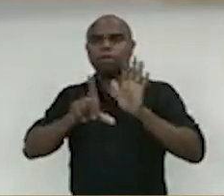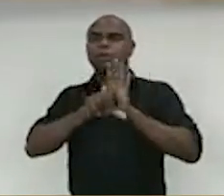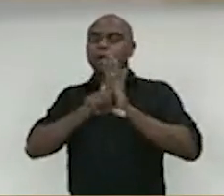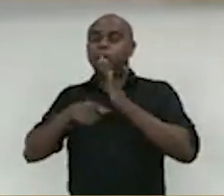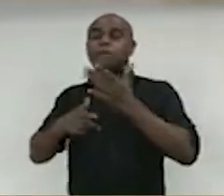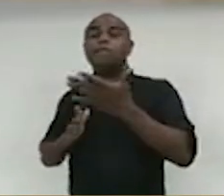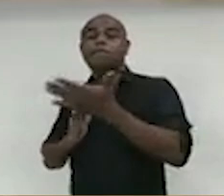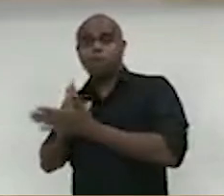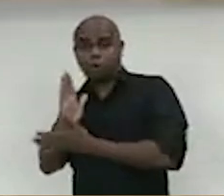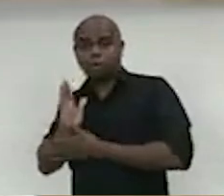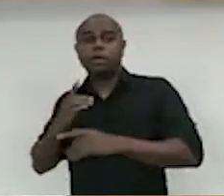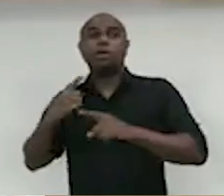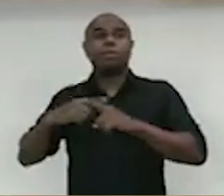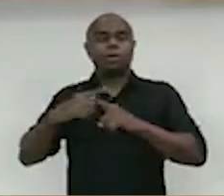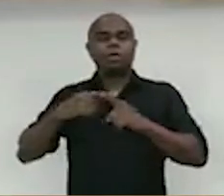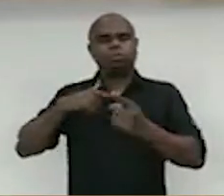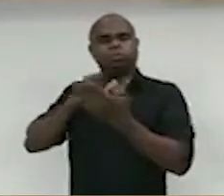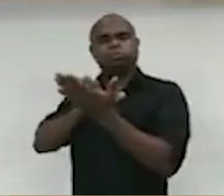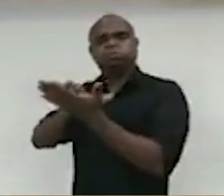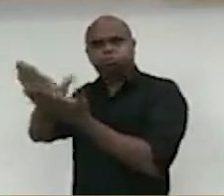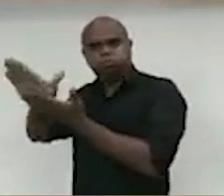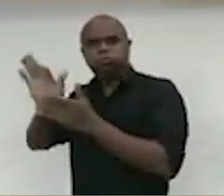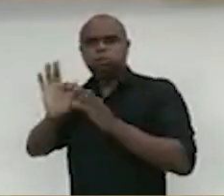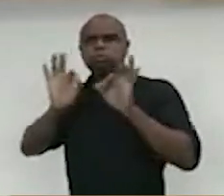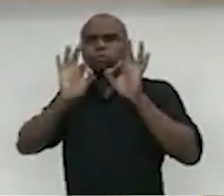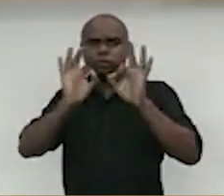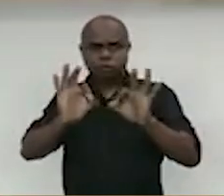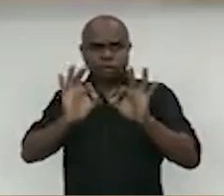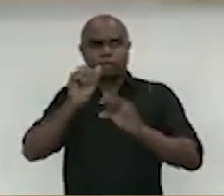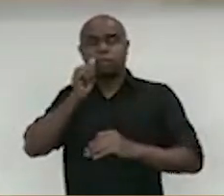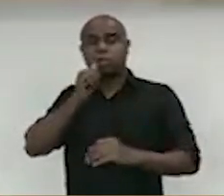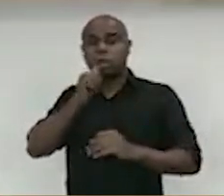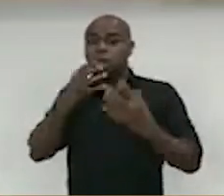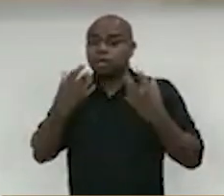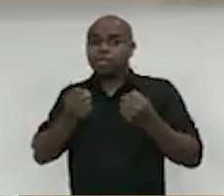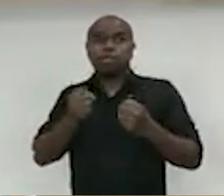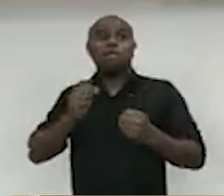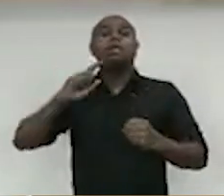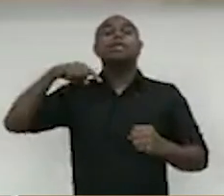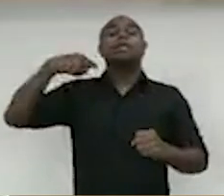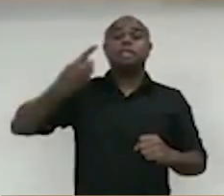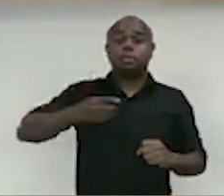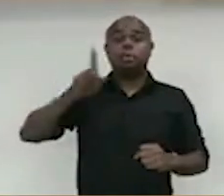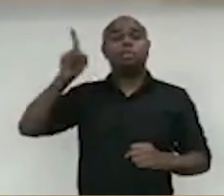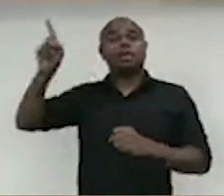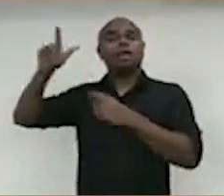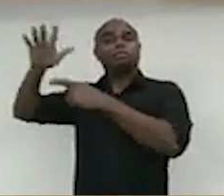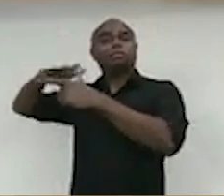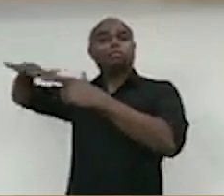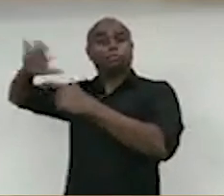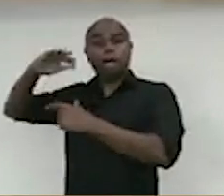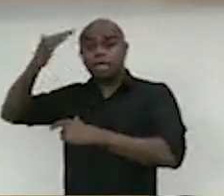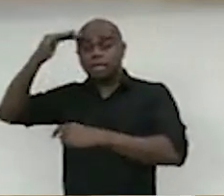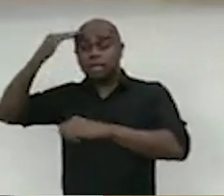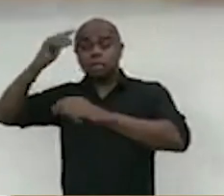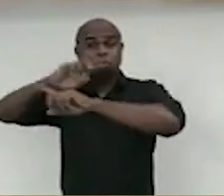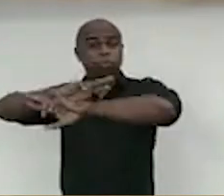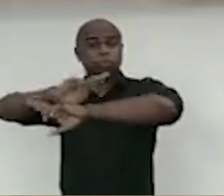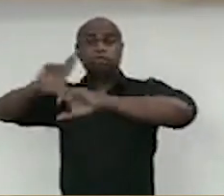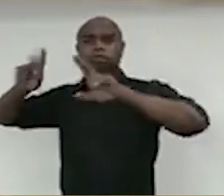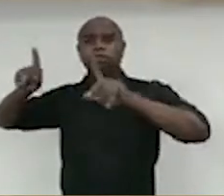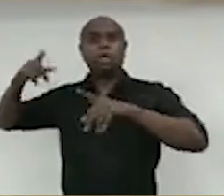nossa Procuradoria aqui emite um parecer favorável, e aí, com o entendimento contrário, que é